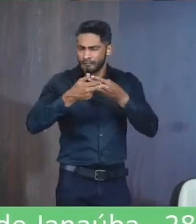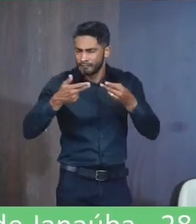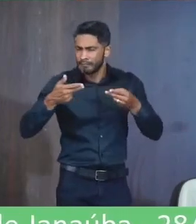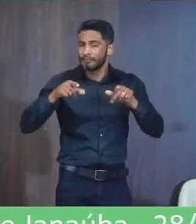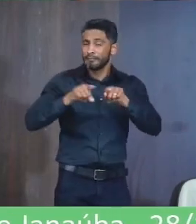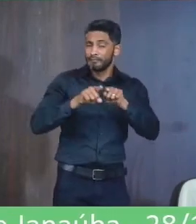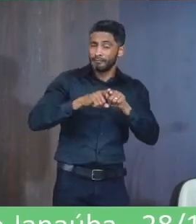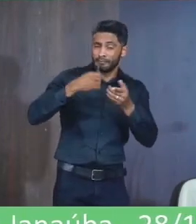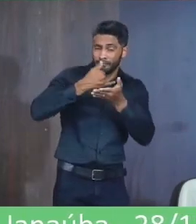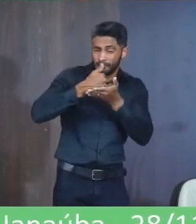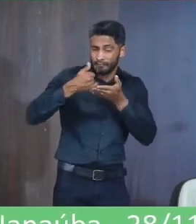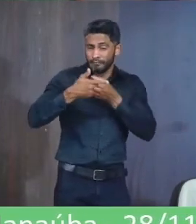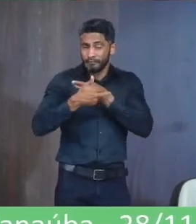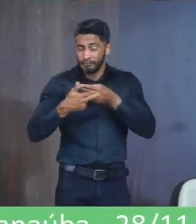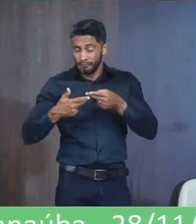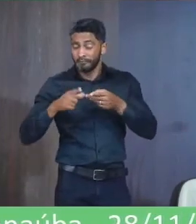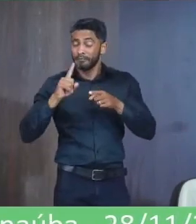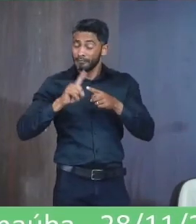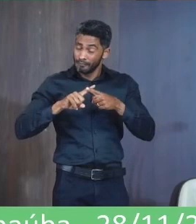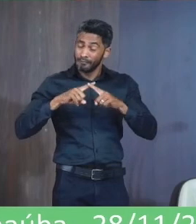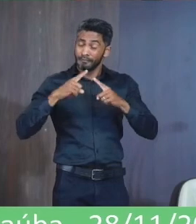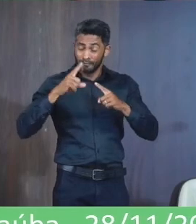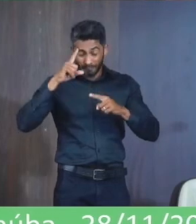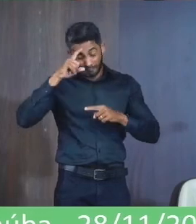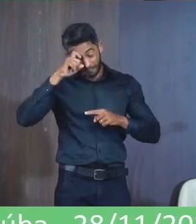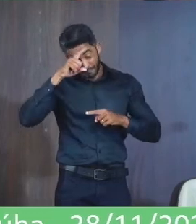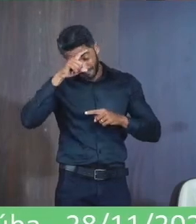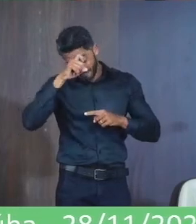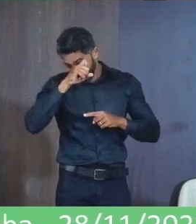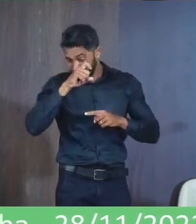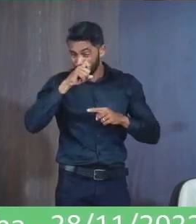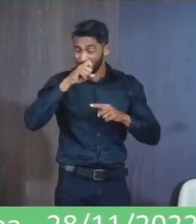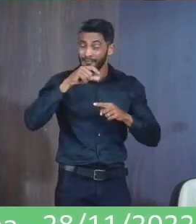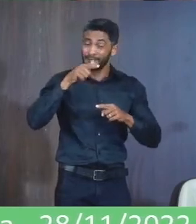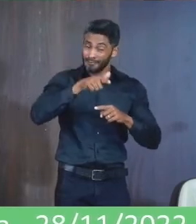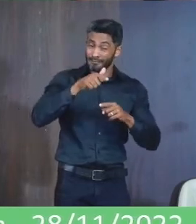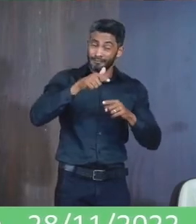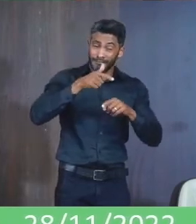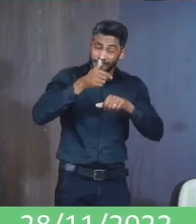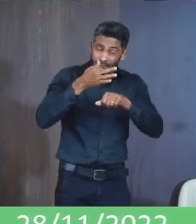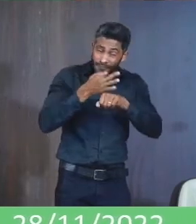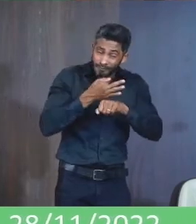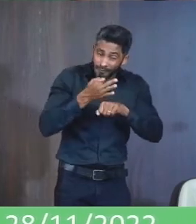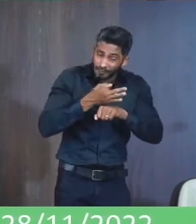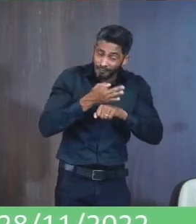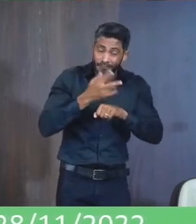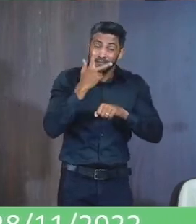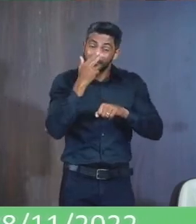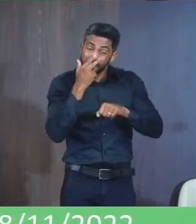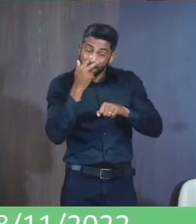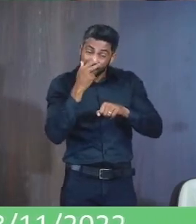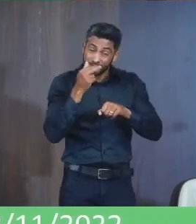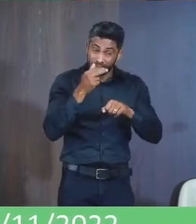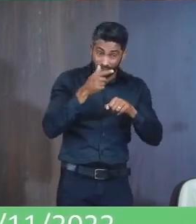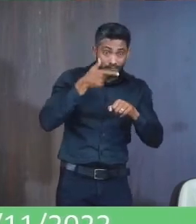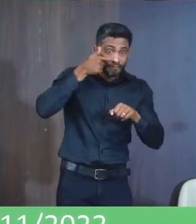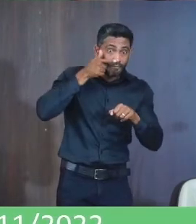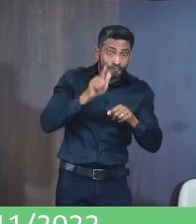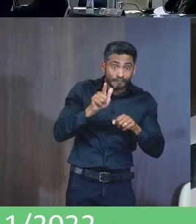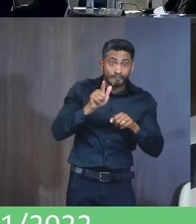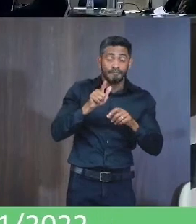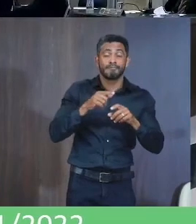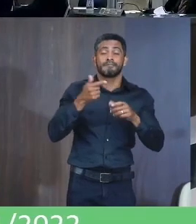é Muito mais difícil Superar Que a gente sabe Que a pessoa Parece que Supera Cai Depois